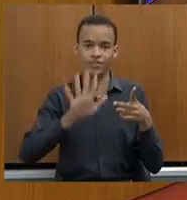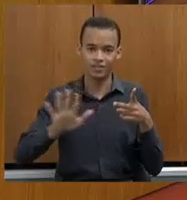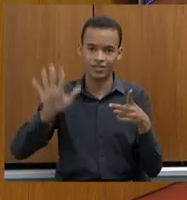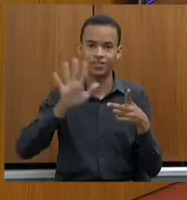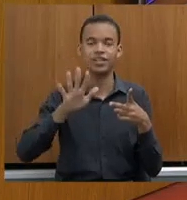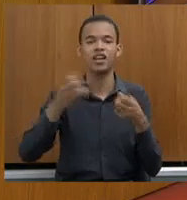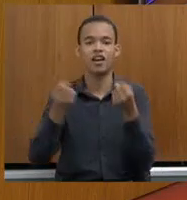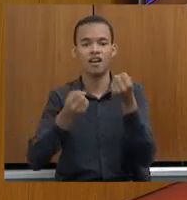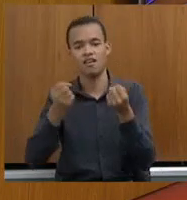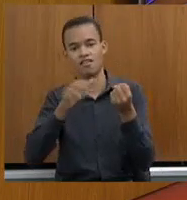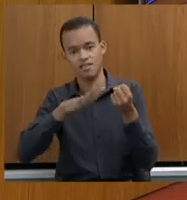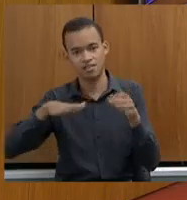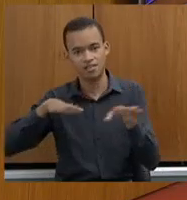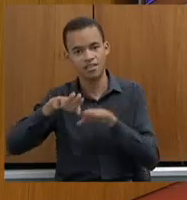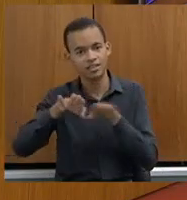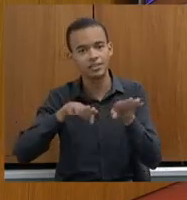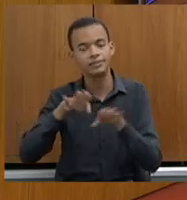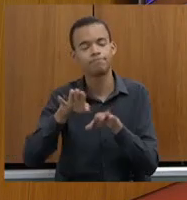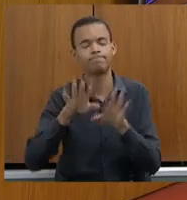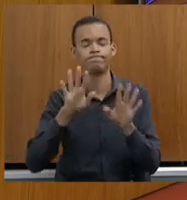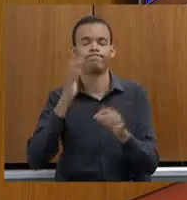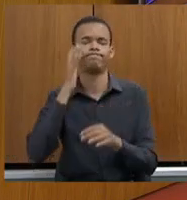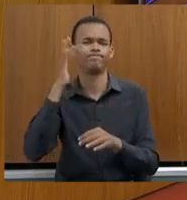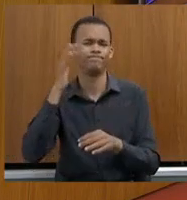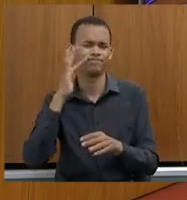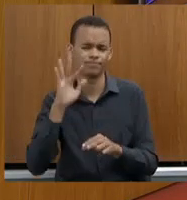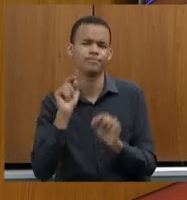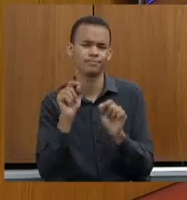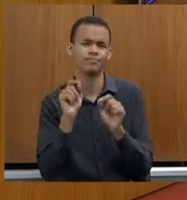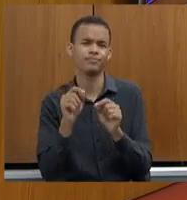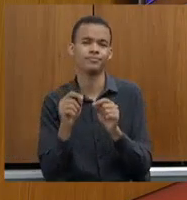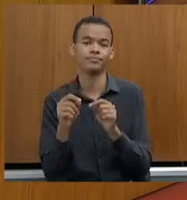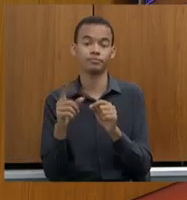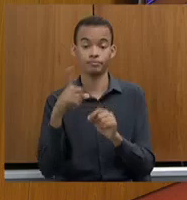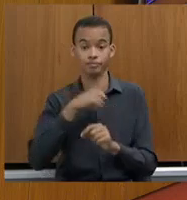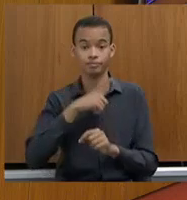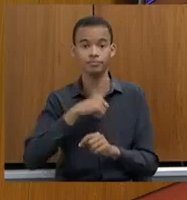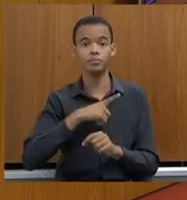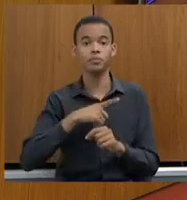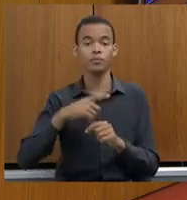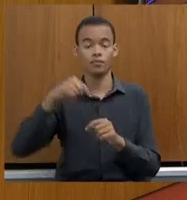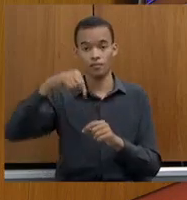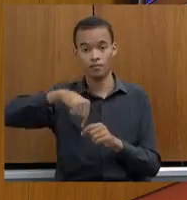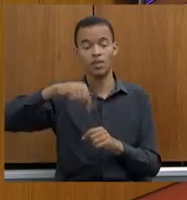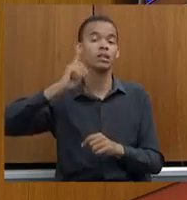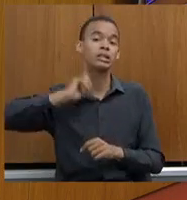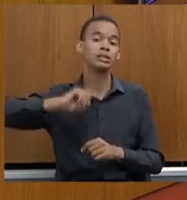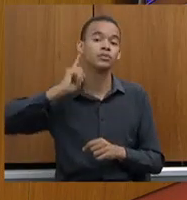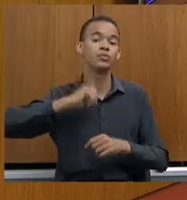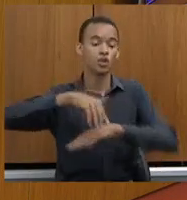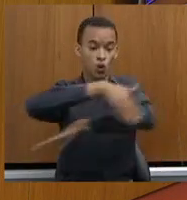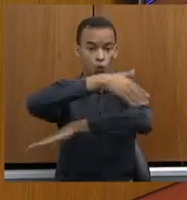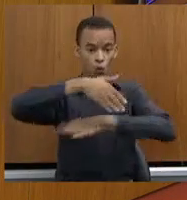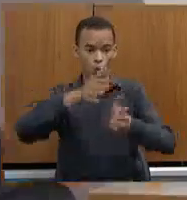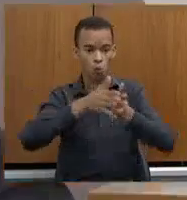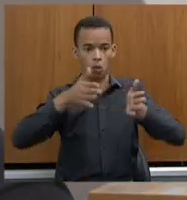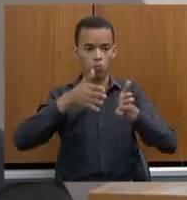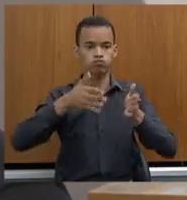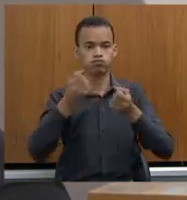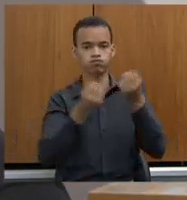Vocês imaginem os crimes que acontecem em 25% da malha rodoviária federal em Minas Gerais.